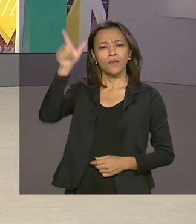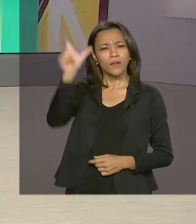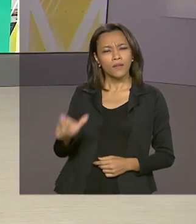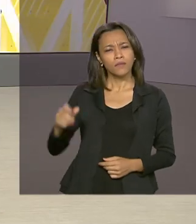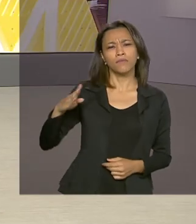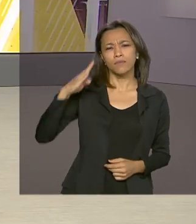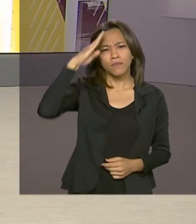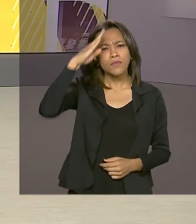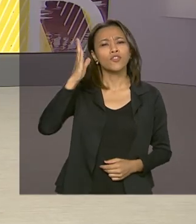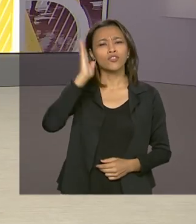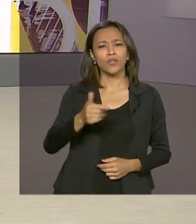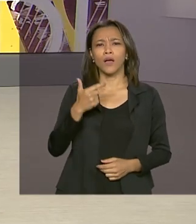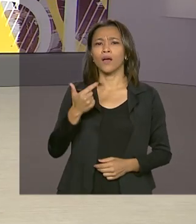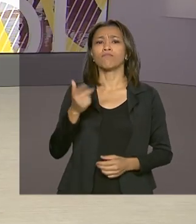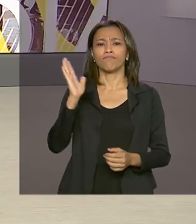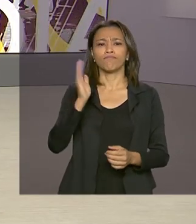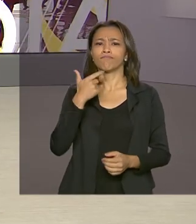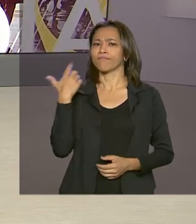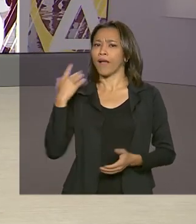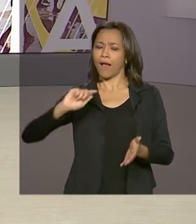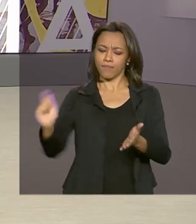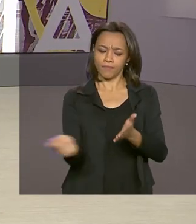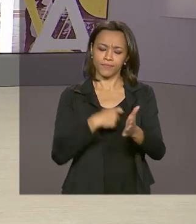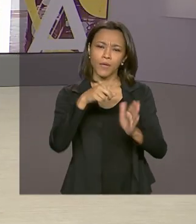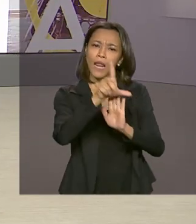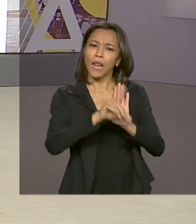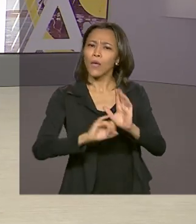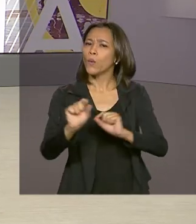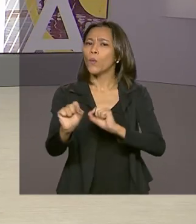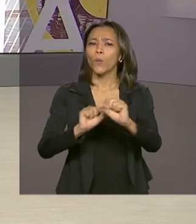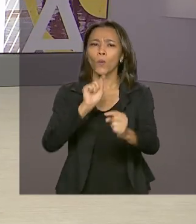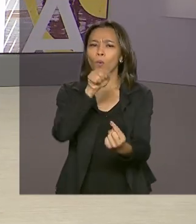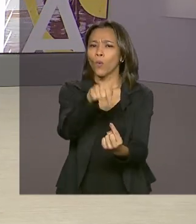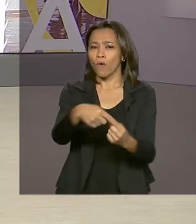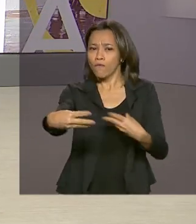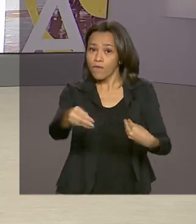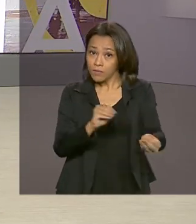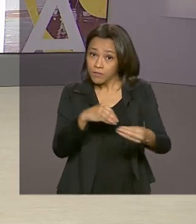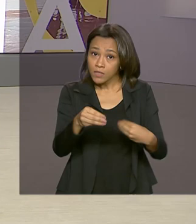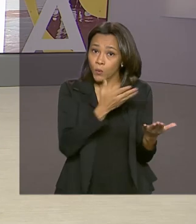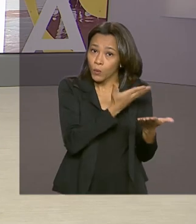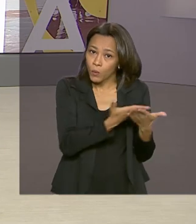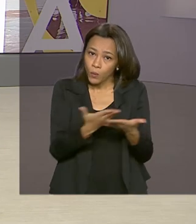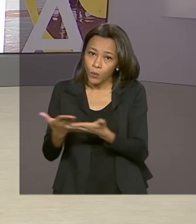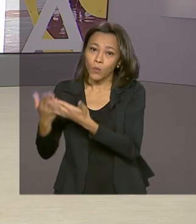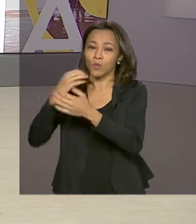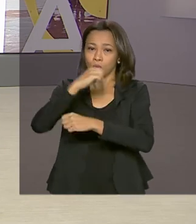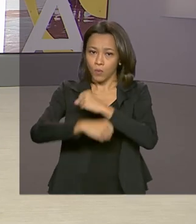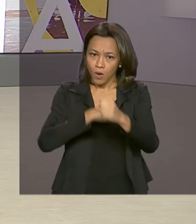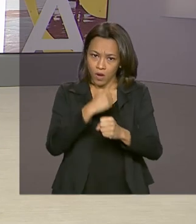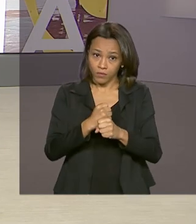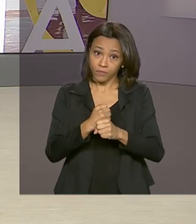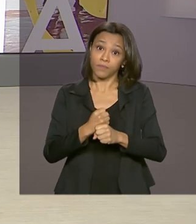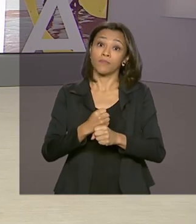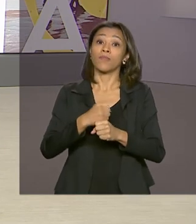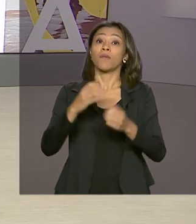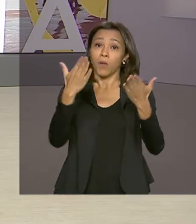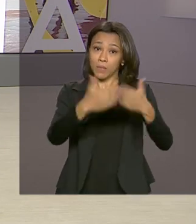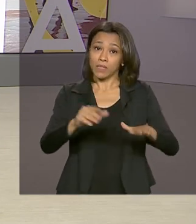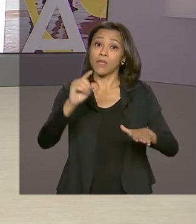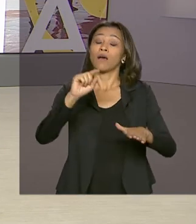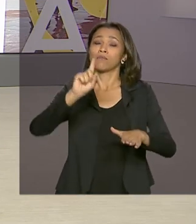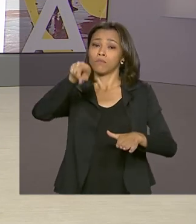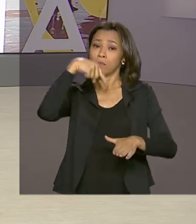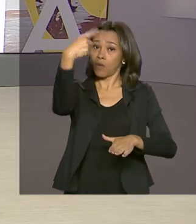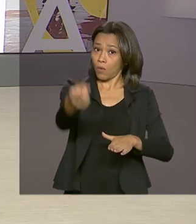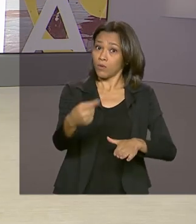Jair Bolsonaro sancionou a lei que flexibiliza o ano letivo durante a pandemia. As escolas poderão compensar no ano que